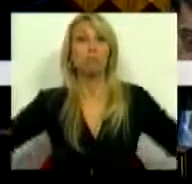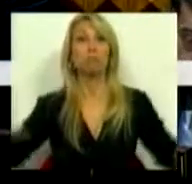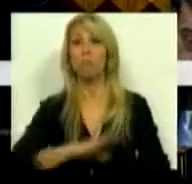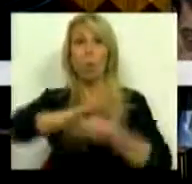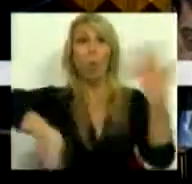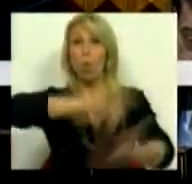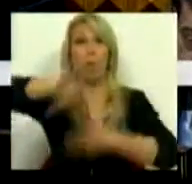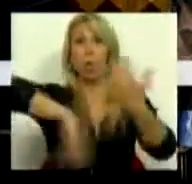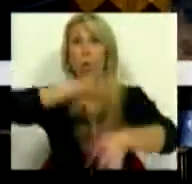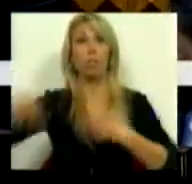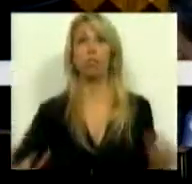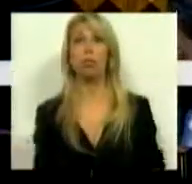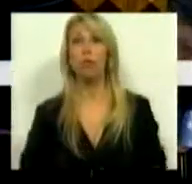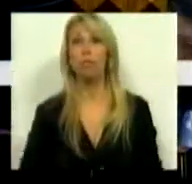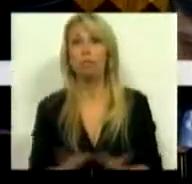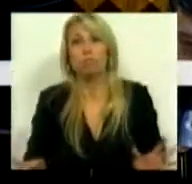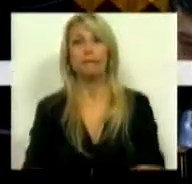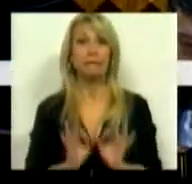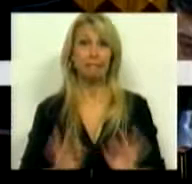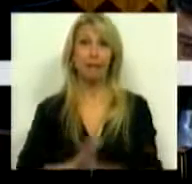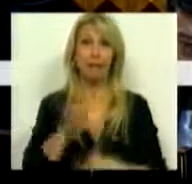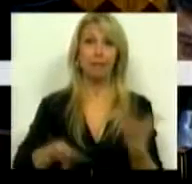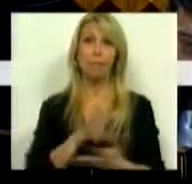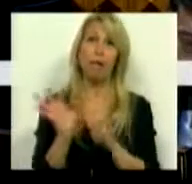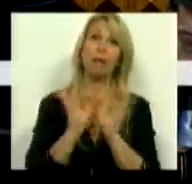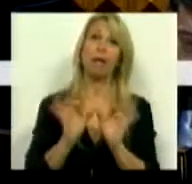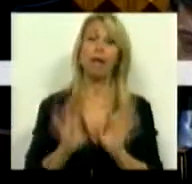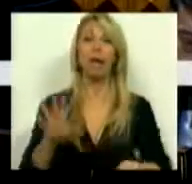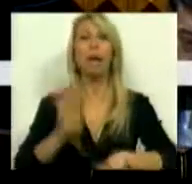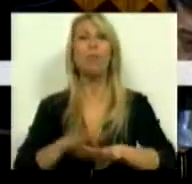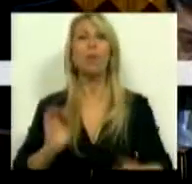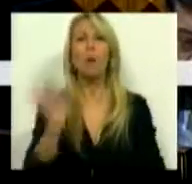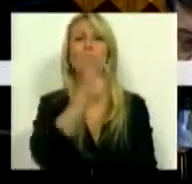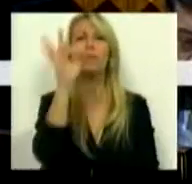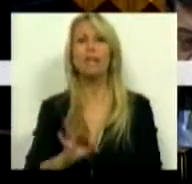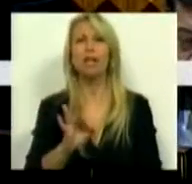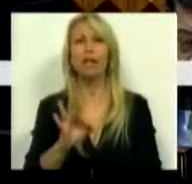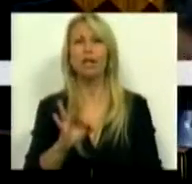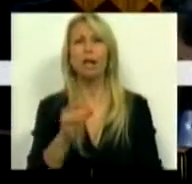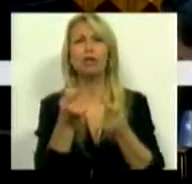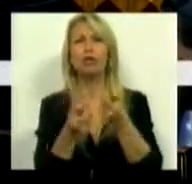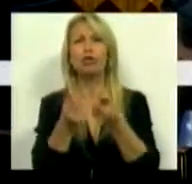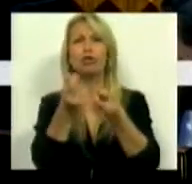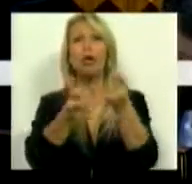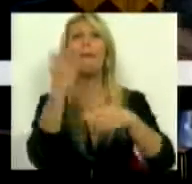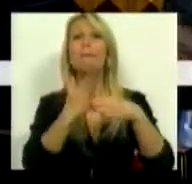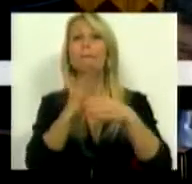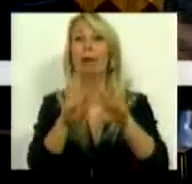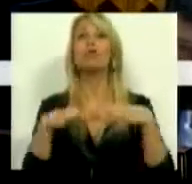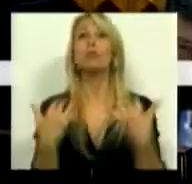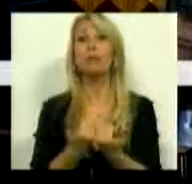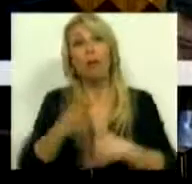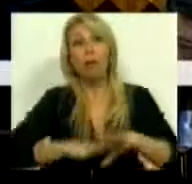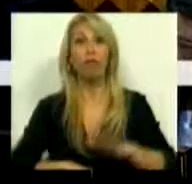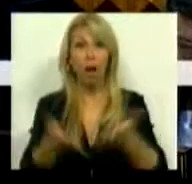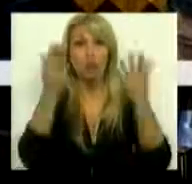Aliás, Sr. Ministro, já agora, como também tem uma atrapalhada muito grande nos dual décimos na parte social, faça também uma comissão e no meio,